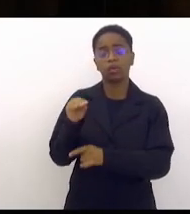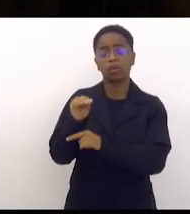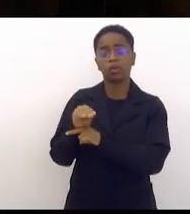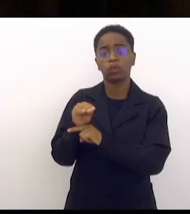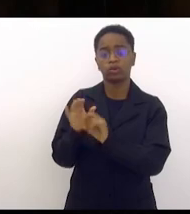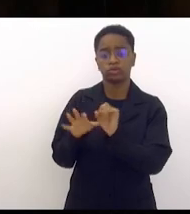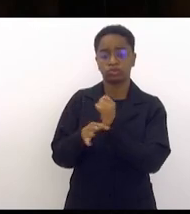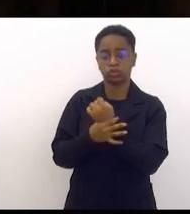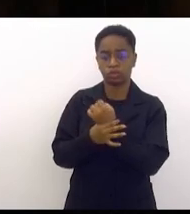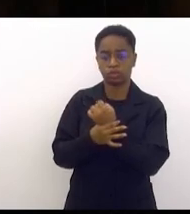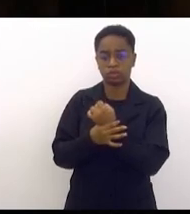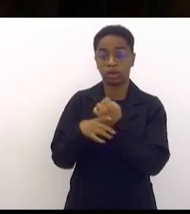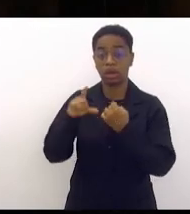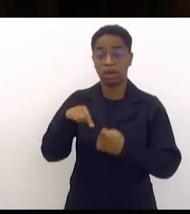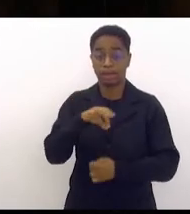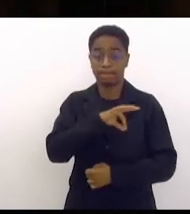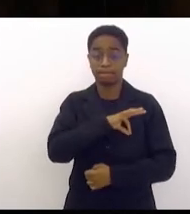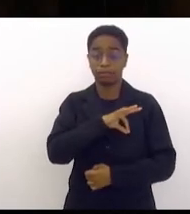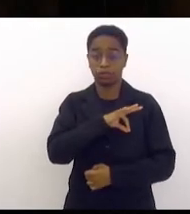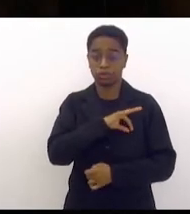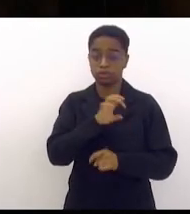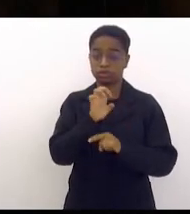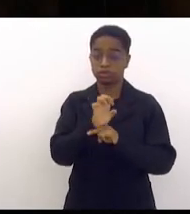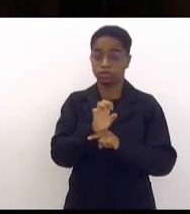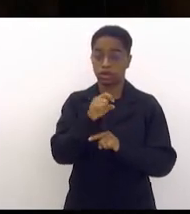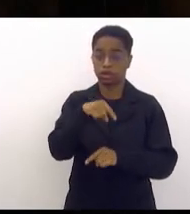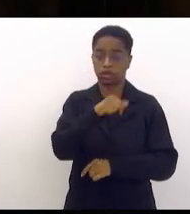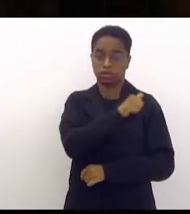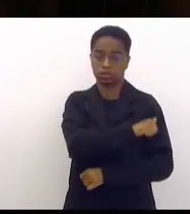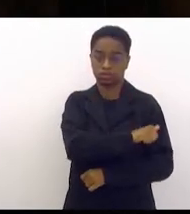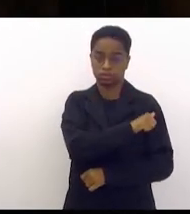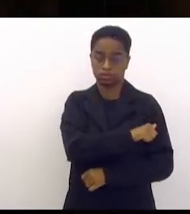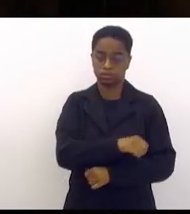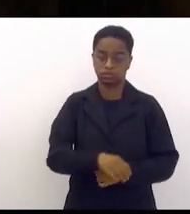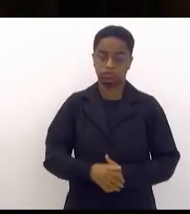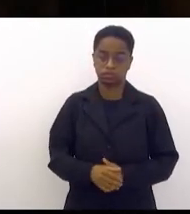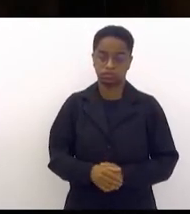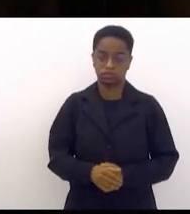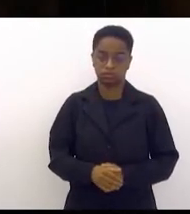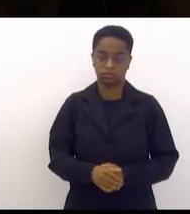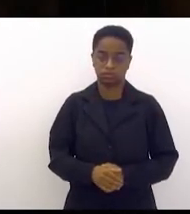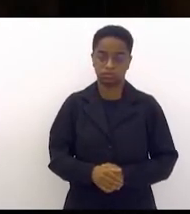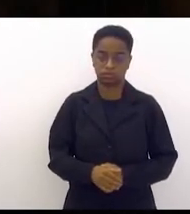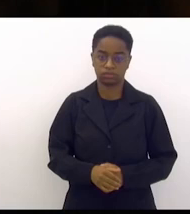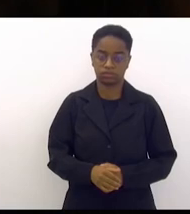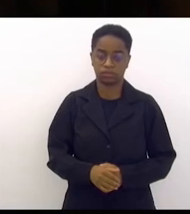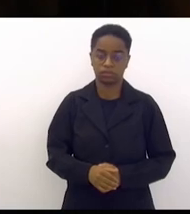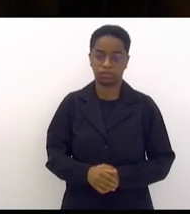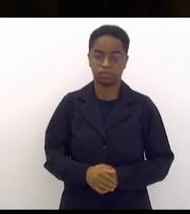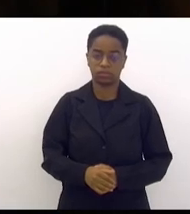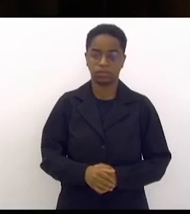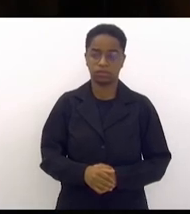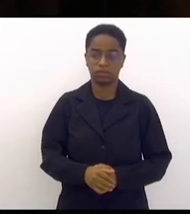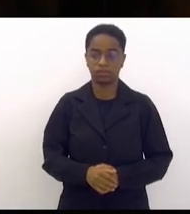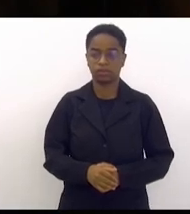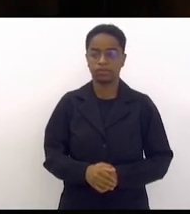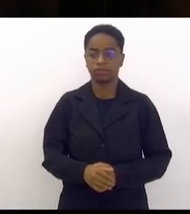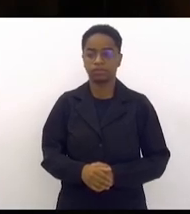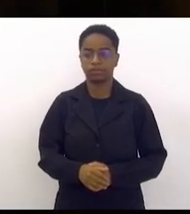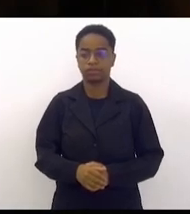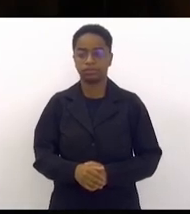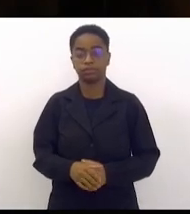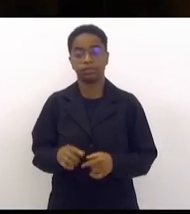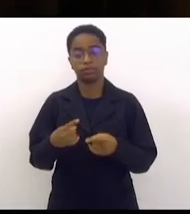é a polícia do Estado do Rio de Janeiro porque houve a necessidade